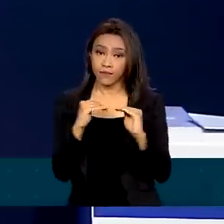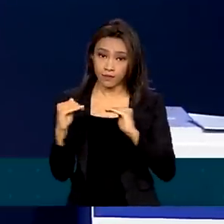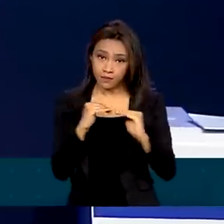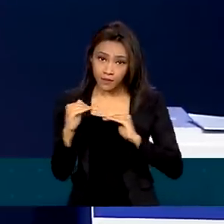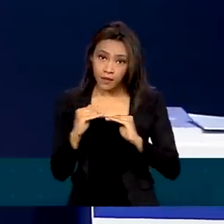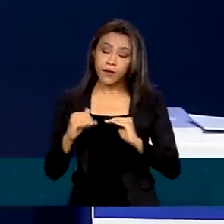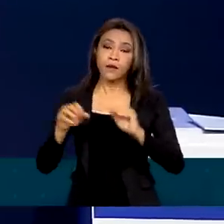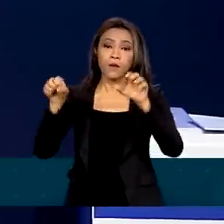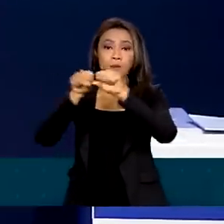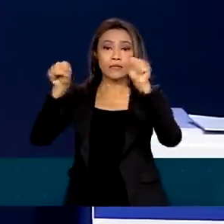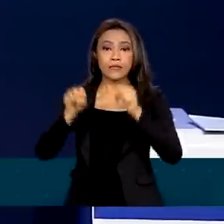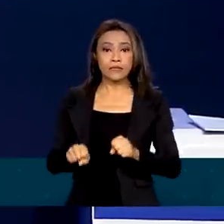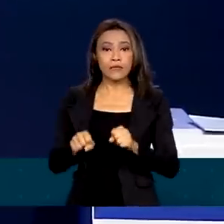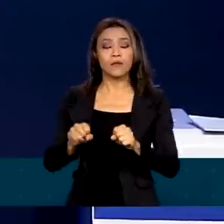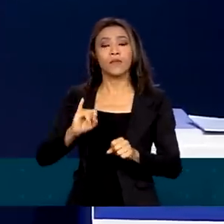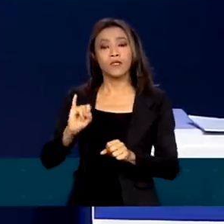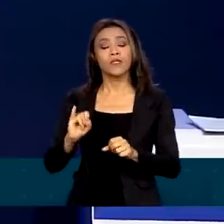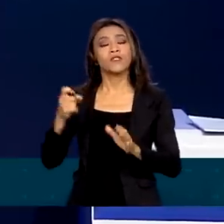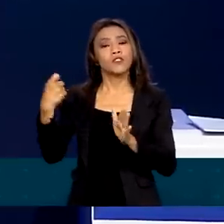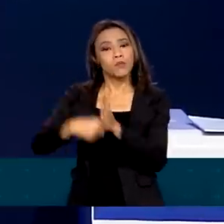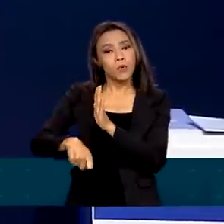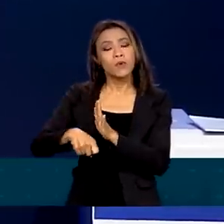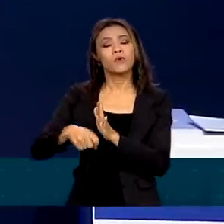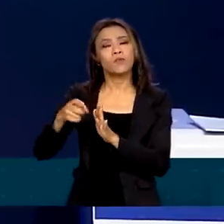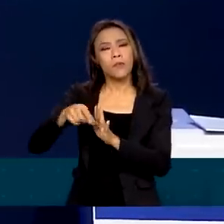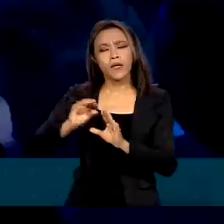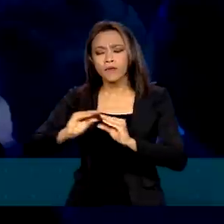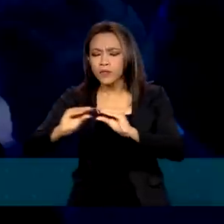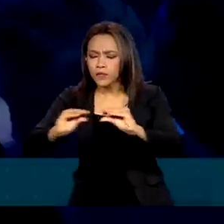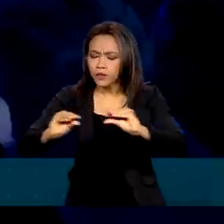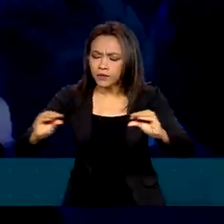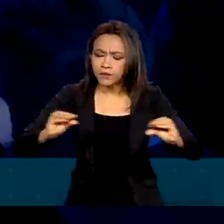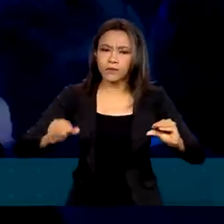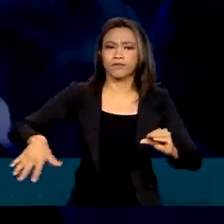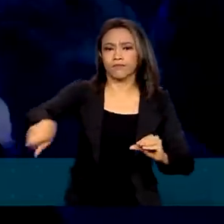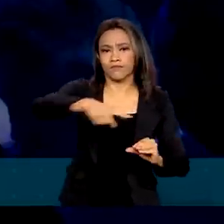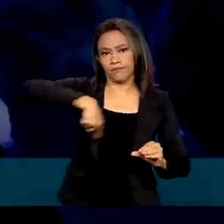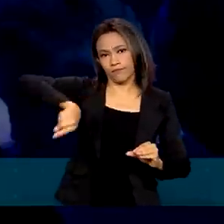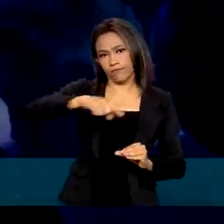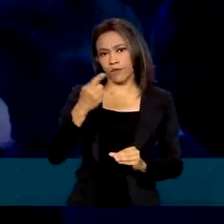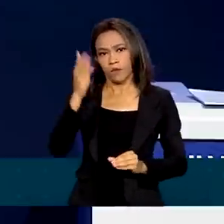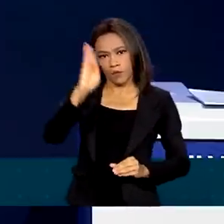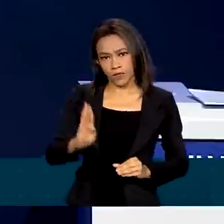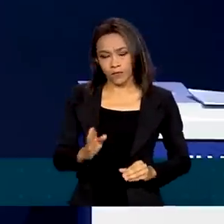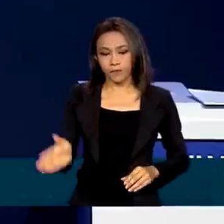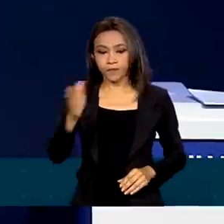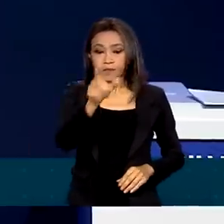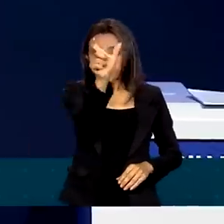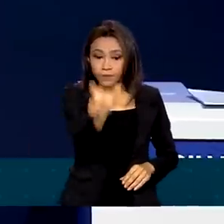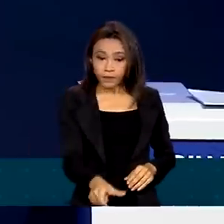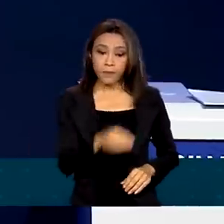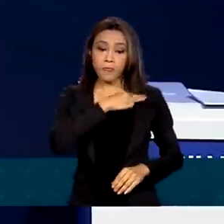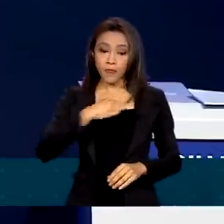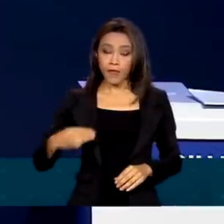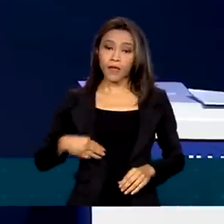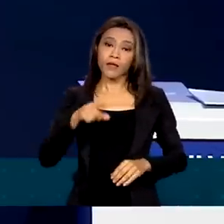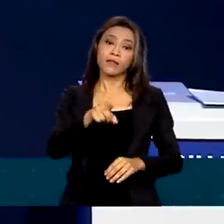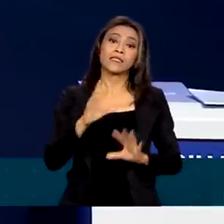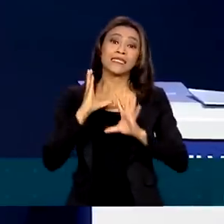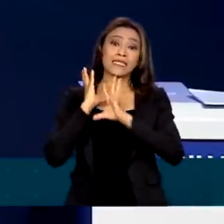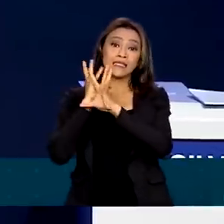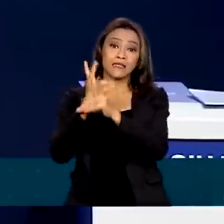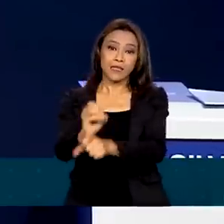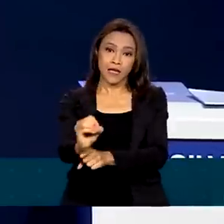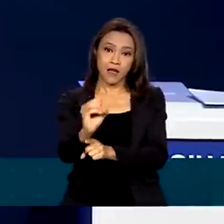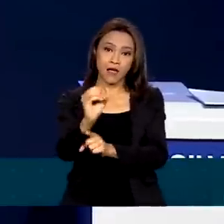tributário brasileiro para melhorar a distribuição de renda no Brasil. O ministro apresentou como meta zerar o déficit das contas públicas